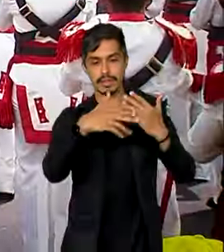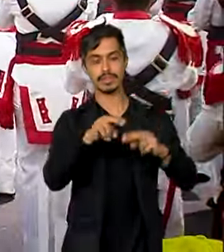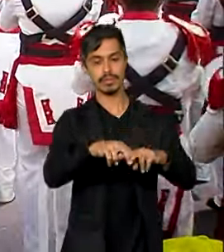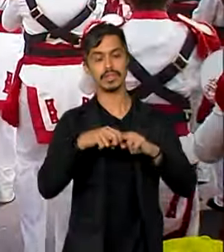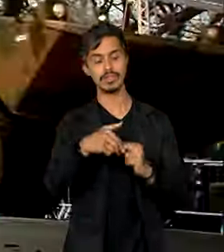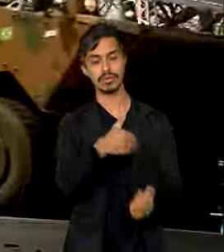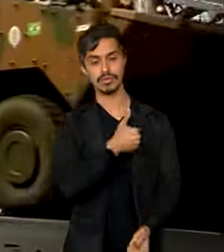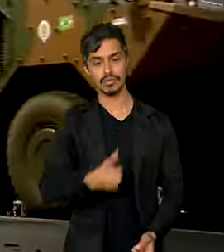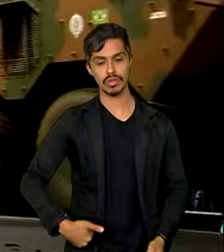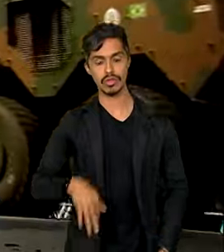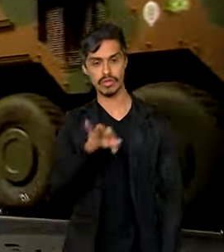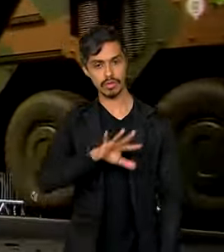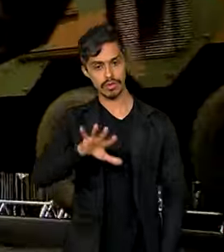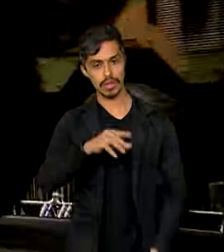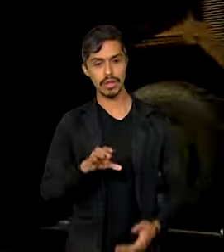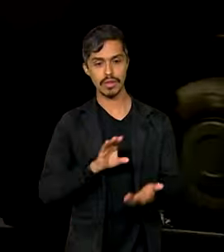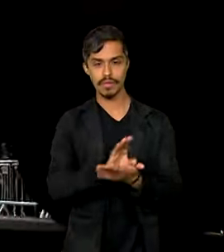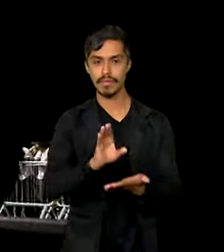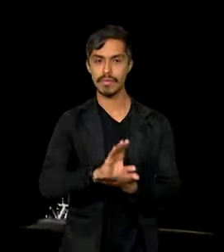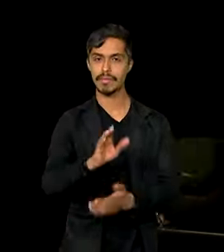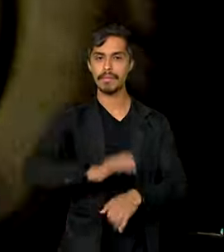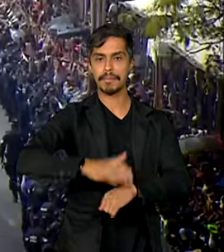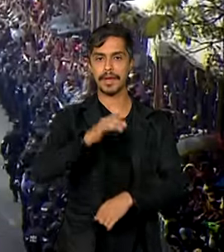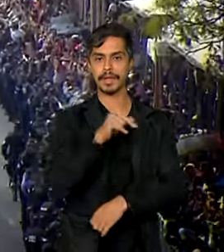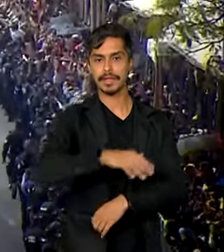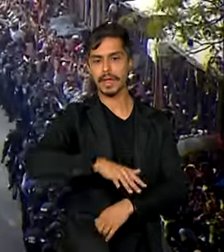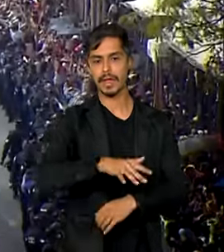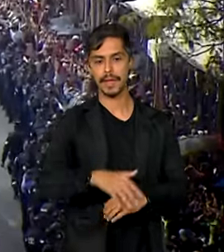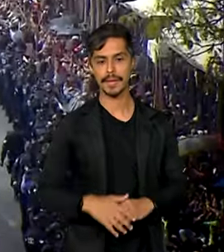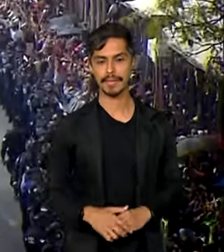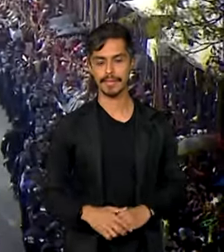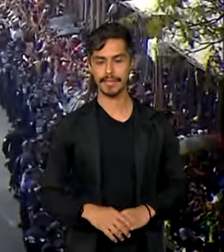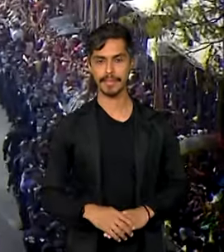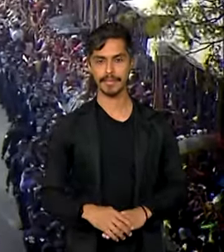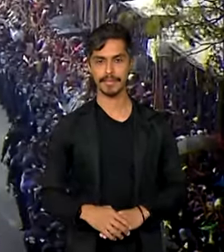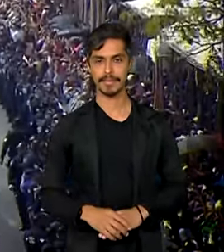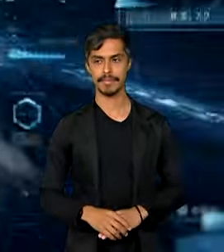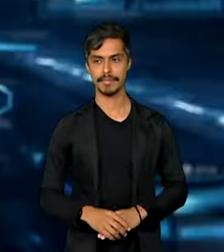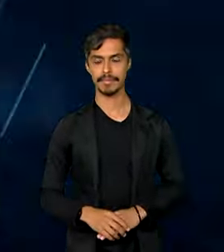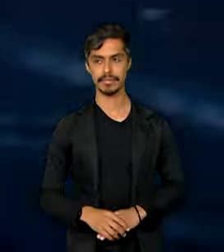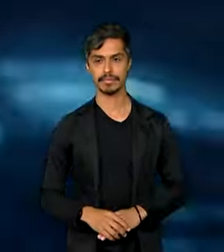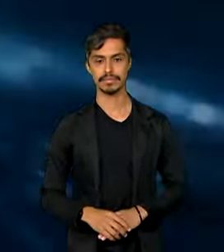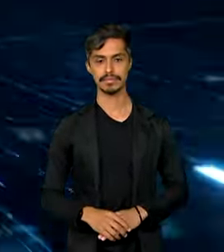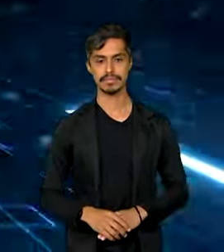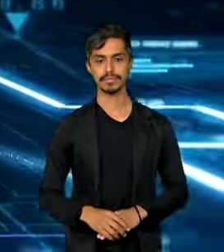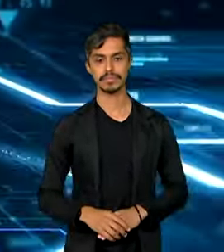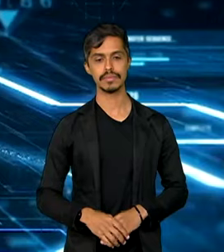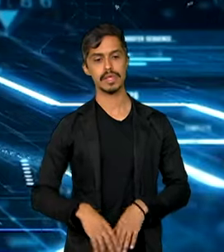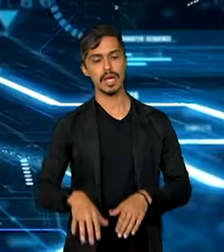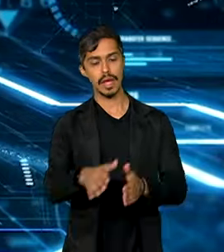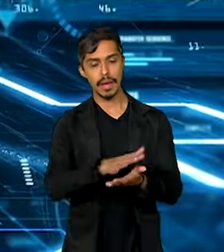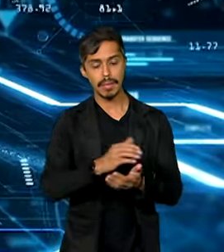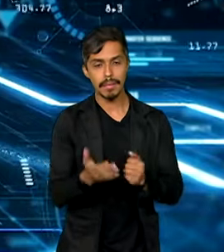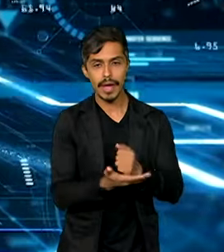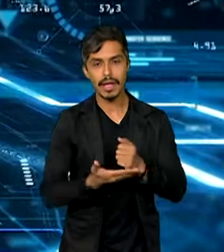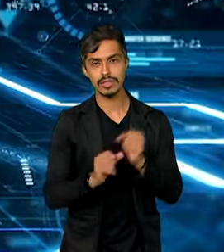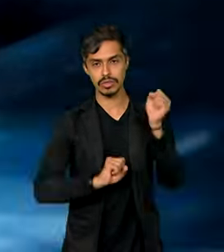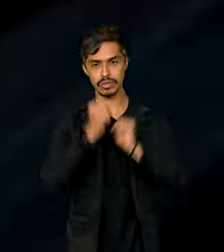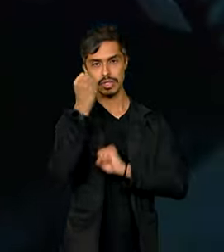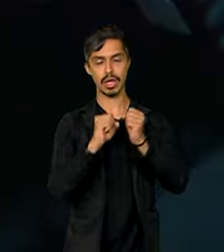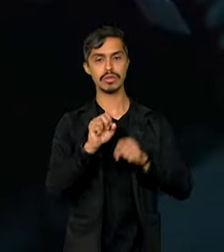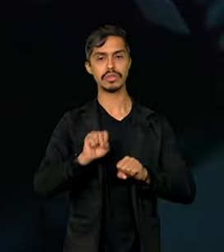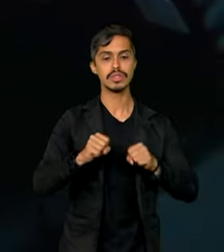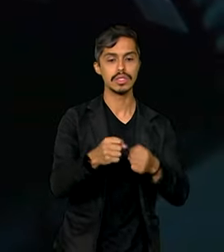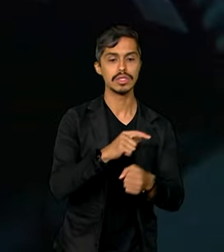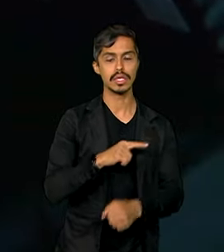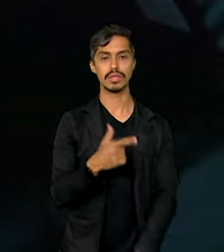o governo federal tem investido cada vez mais no setor. A base industrial de defesa possui hoje